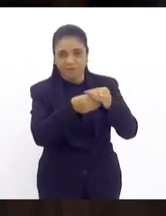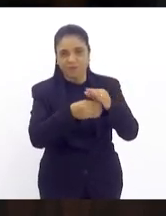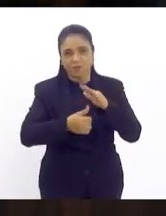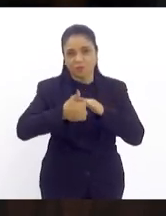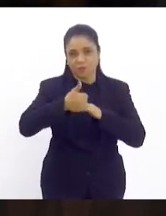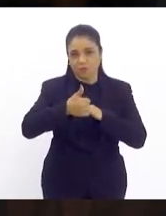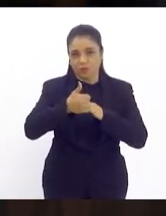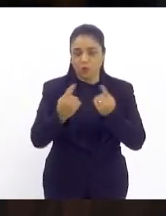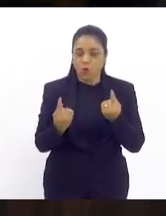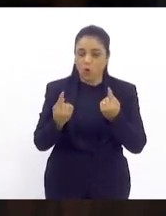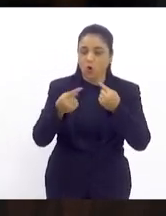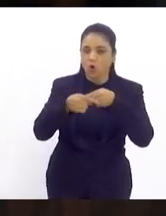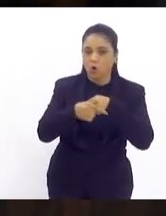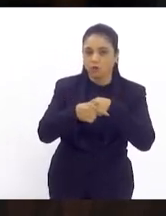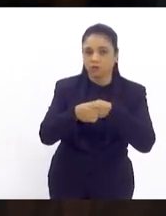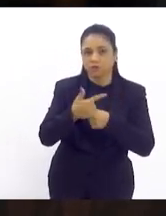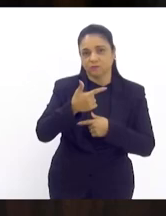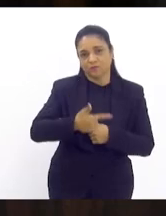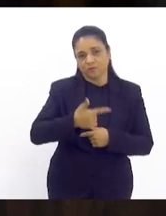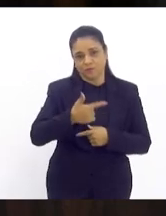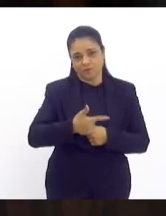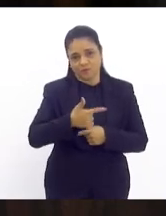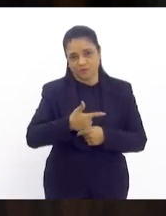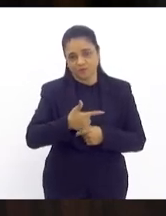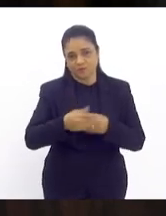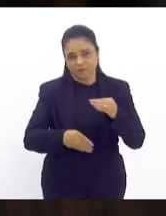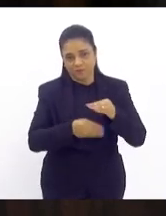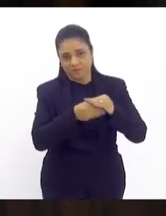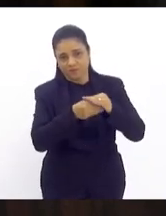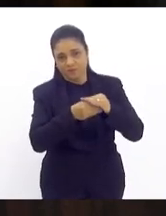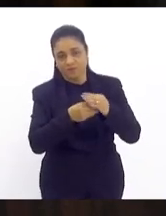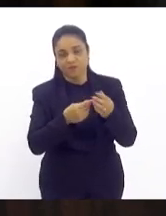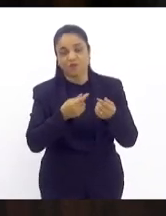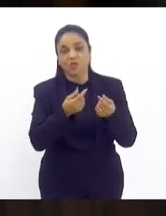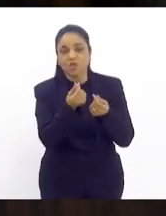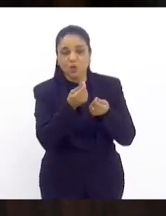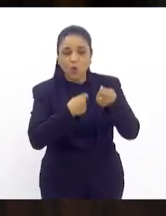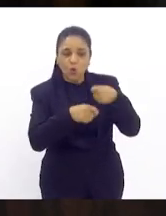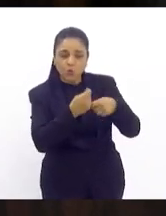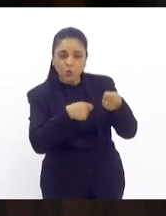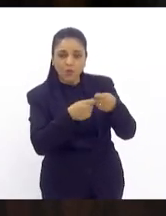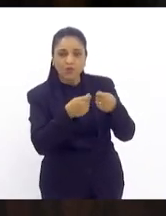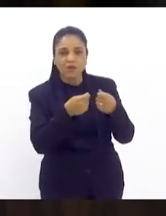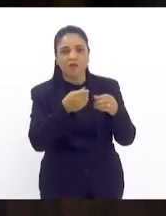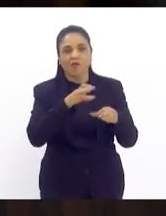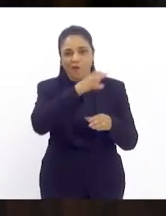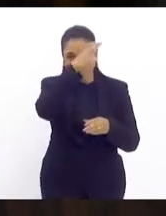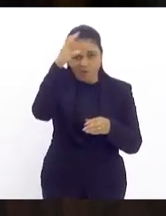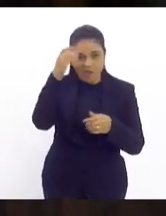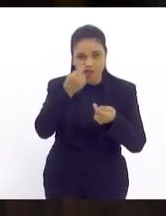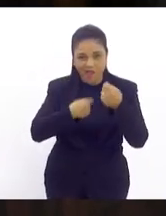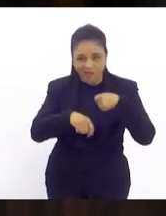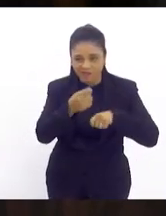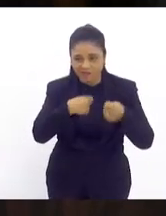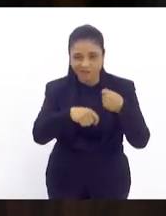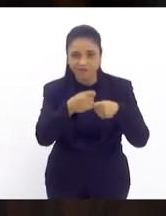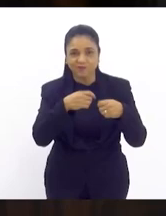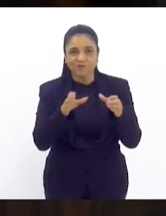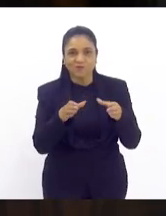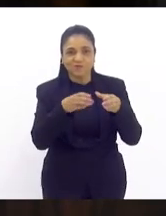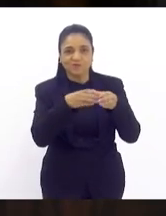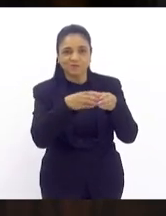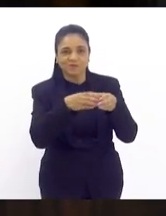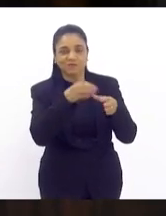e contrário a emenda número dois e de economia indústria e comércio favorável com a subemenda da comissão de